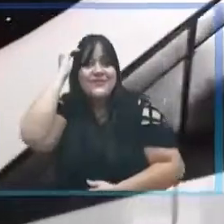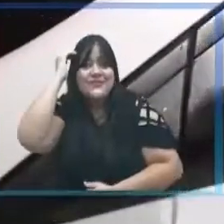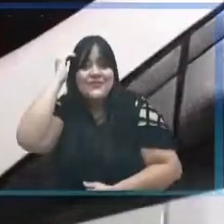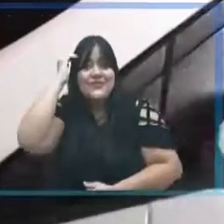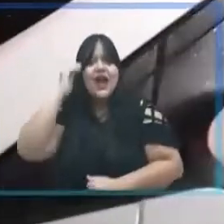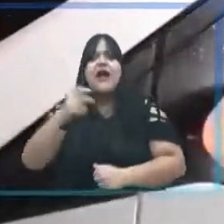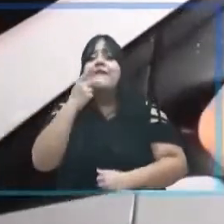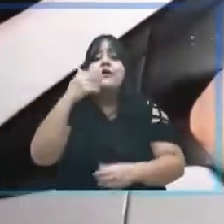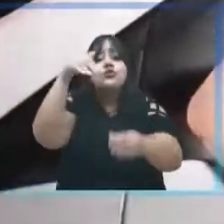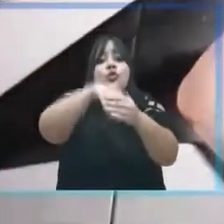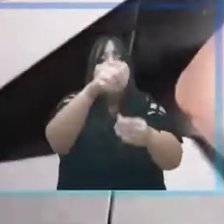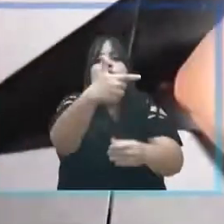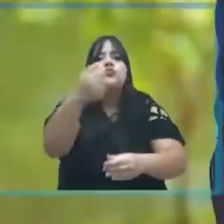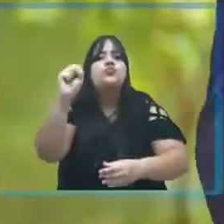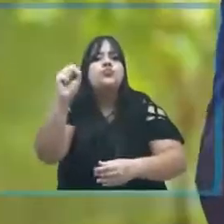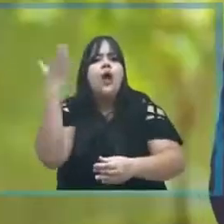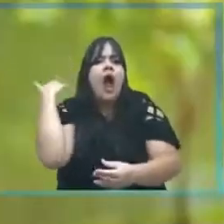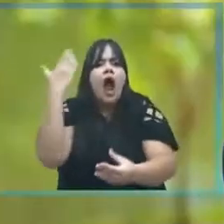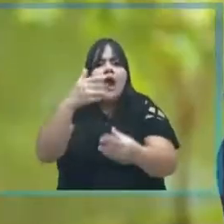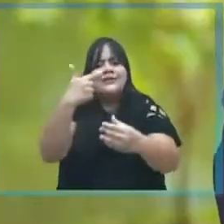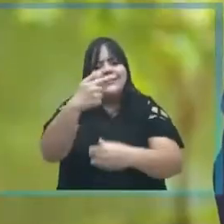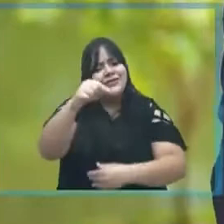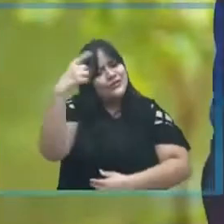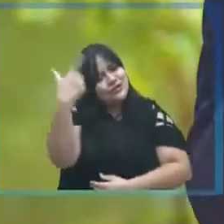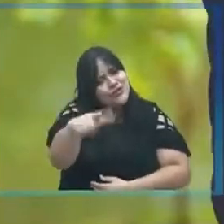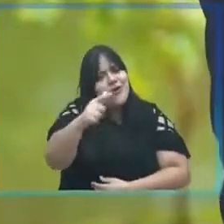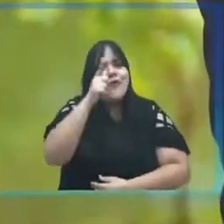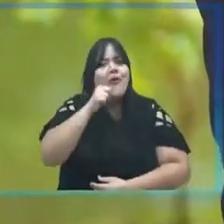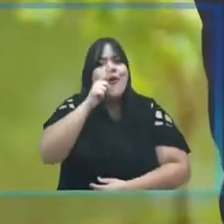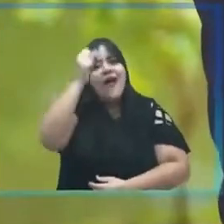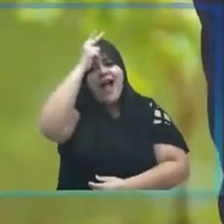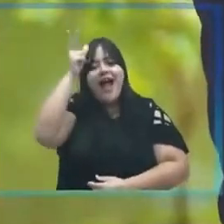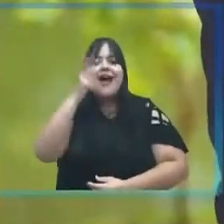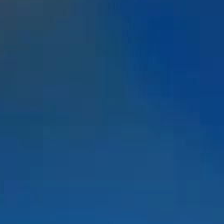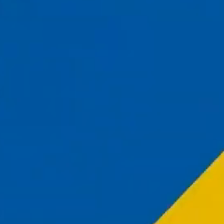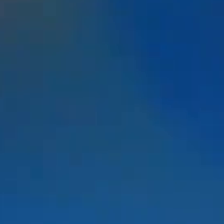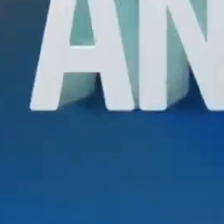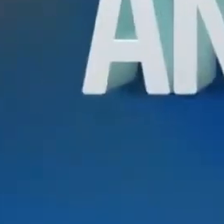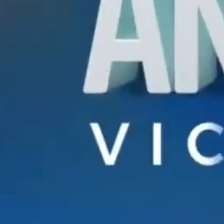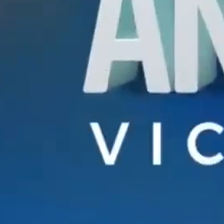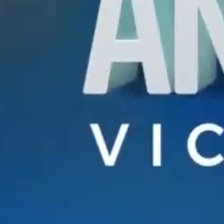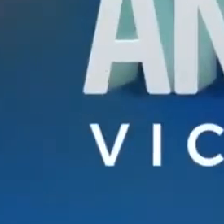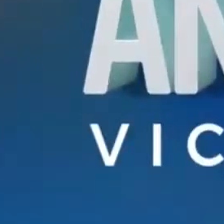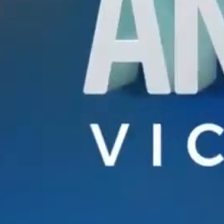Itumbiara. Repito o seu voto de 2018. Vote 17 de novo. O Gugu nada era perfeito.